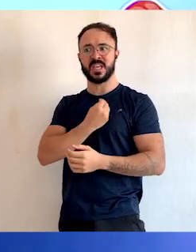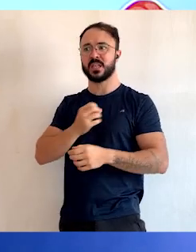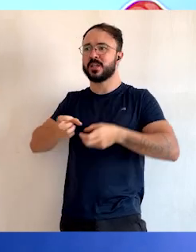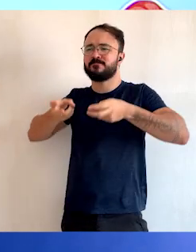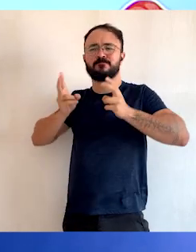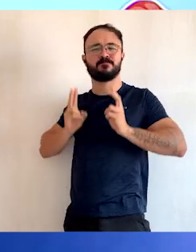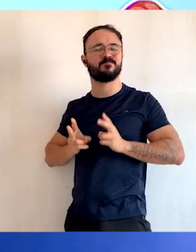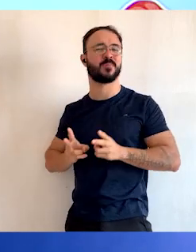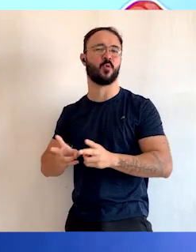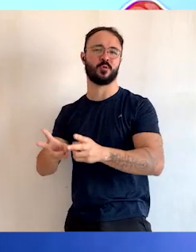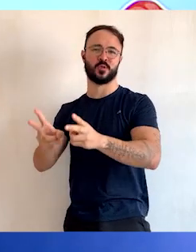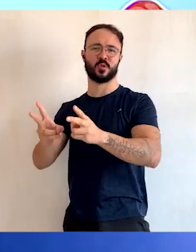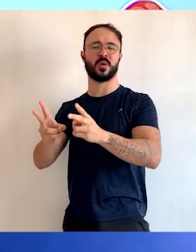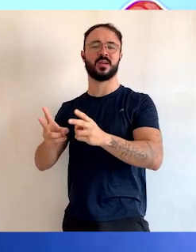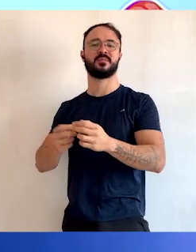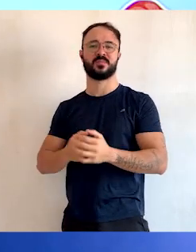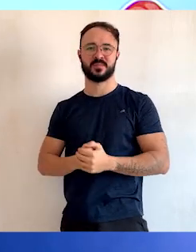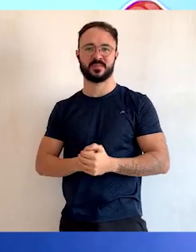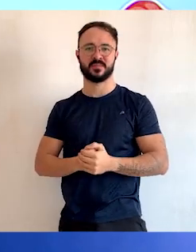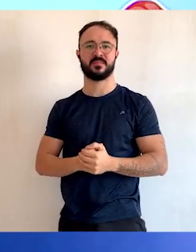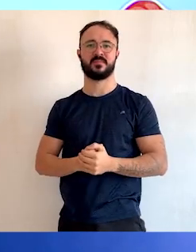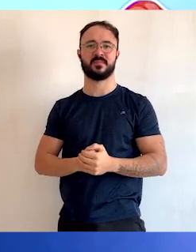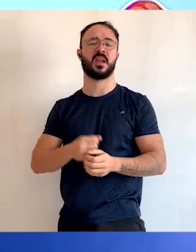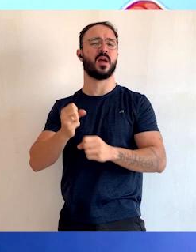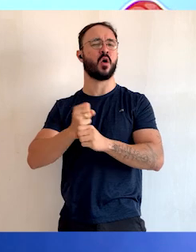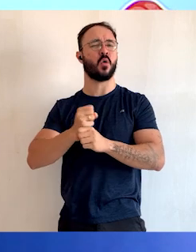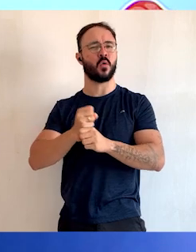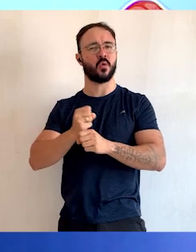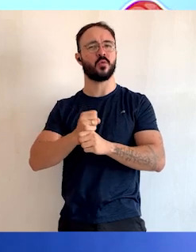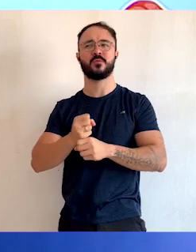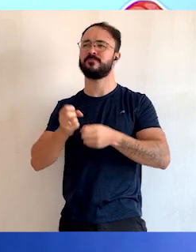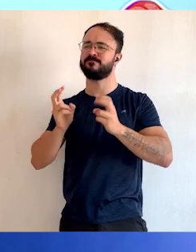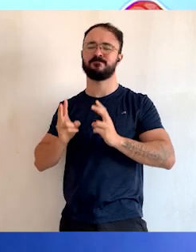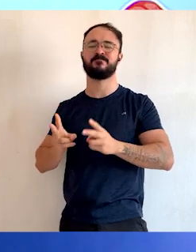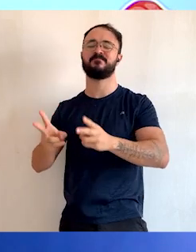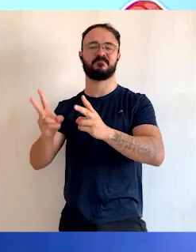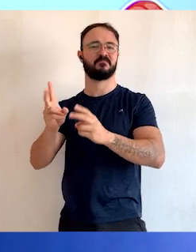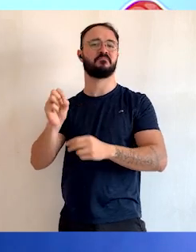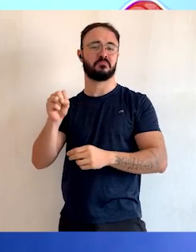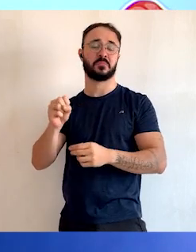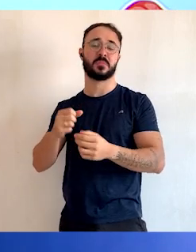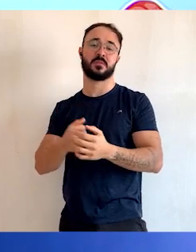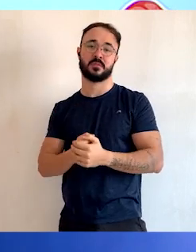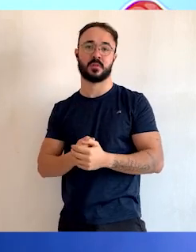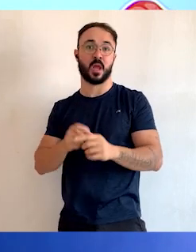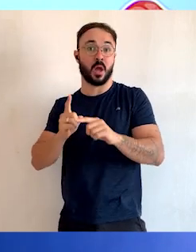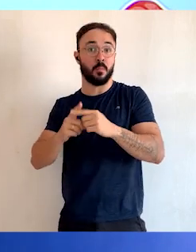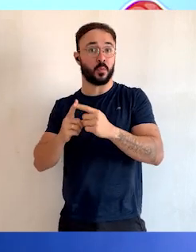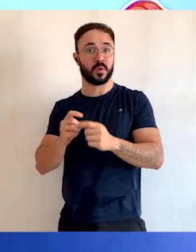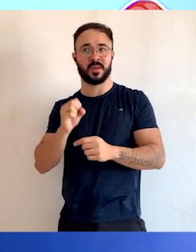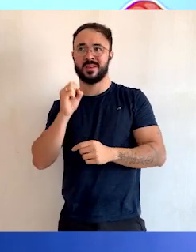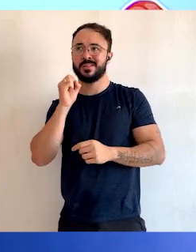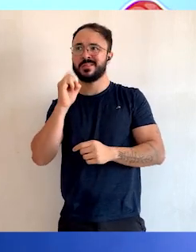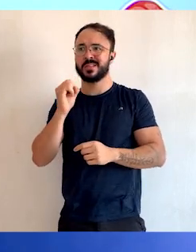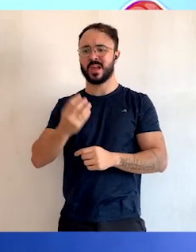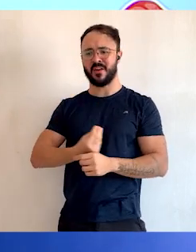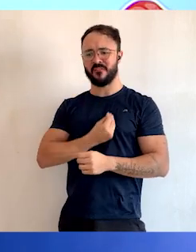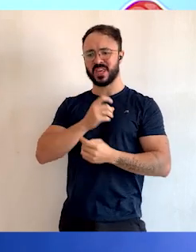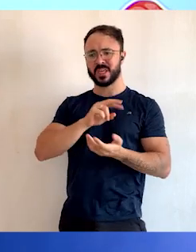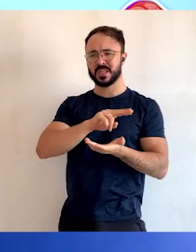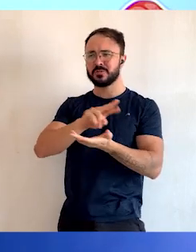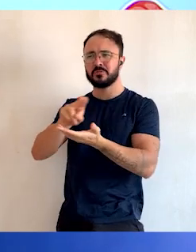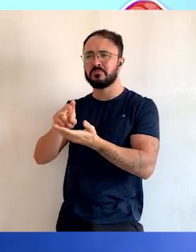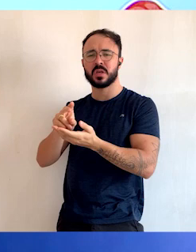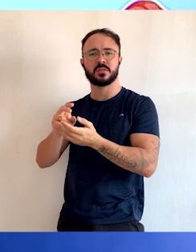continue existindo ao longo dos anos. Se um ser vivo não se reproduz, toda a espécie